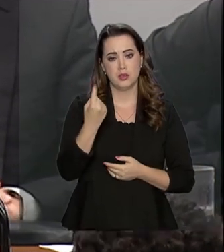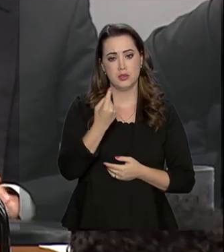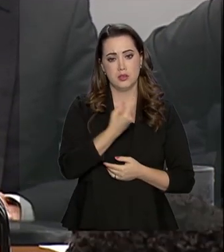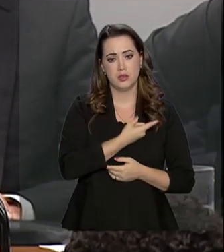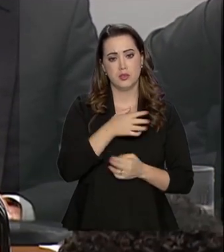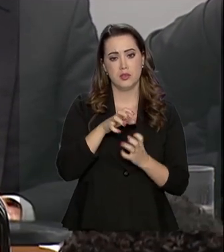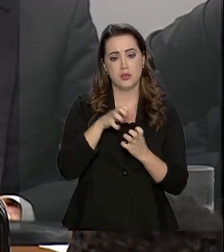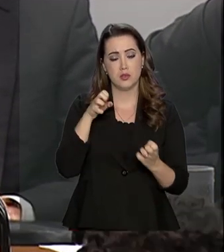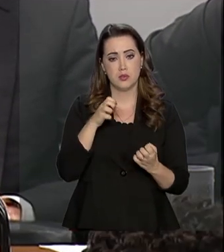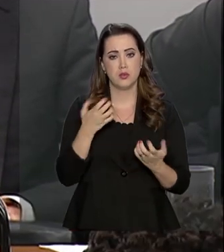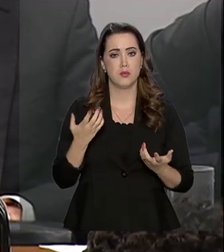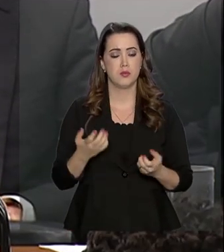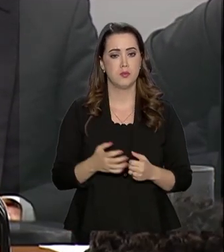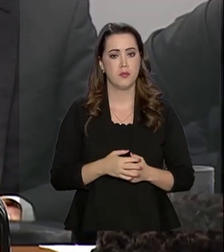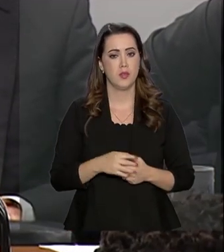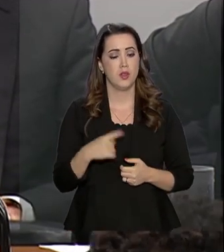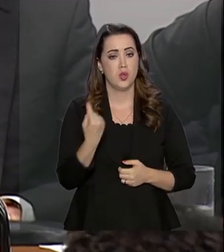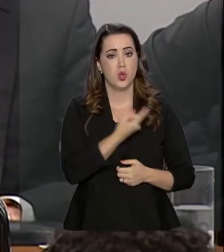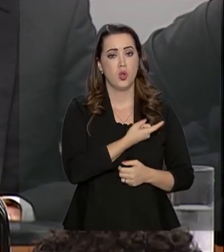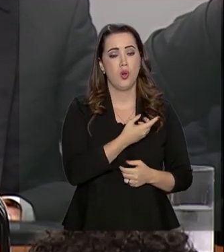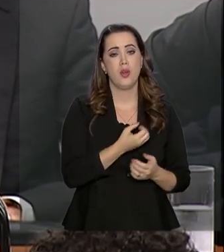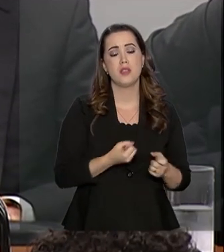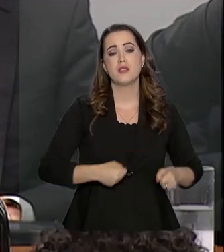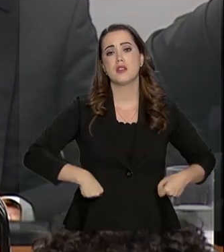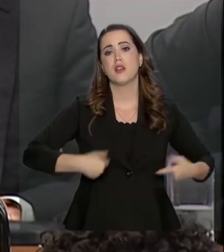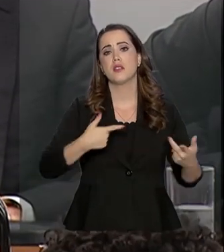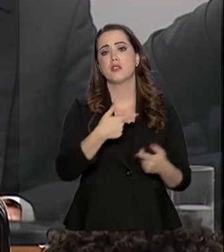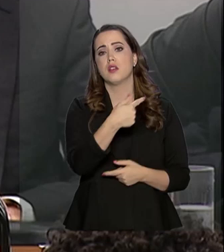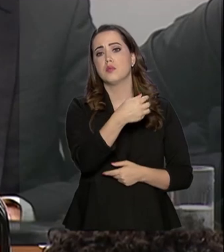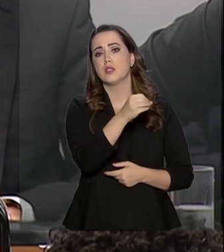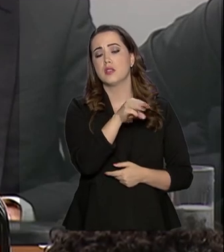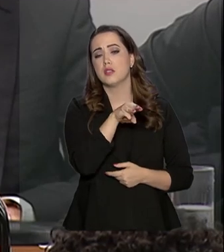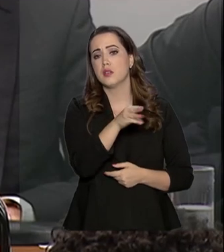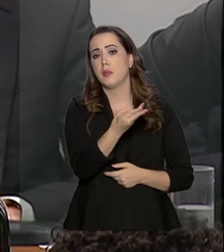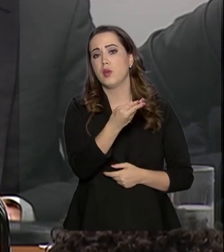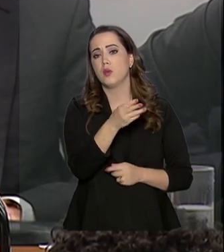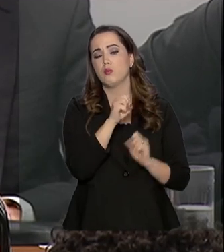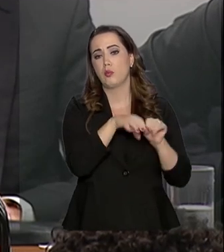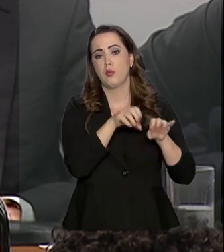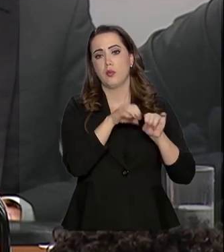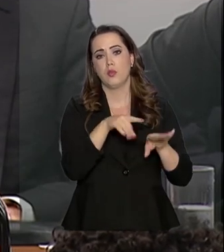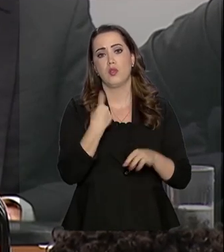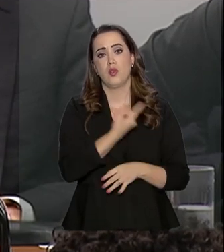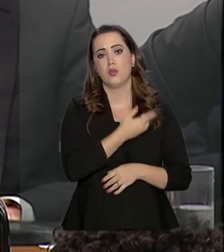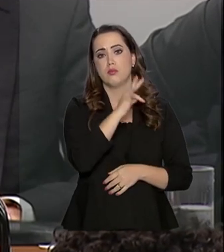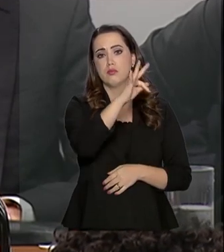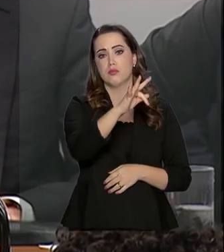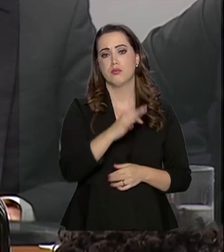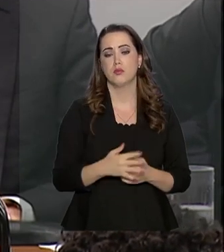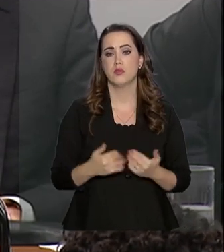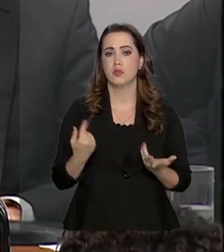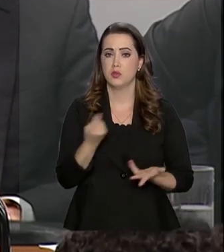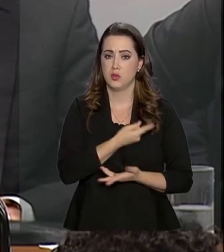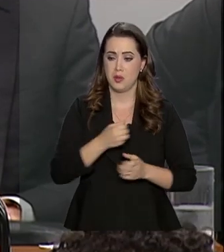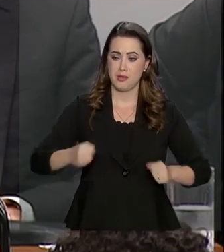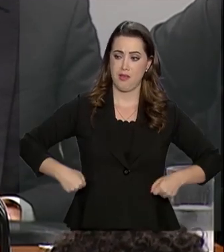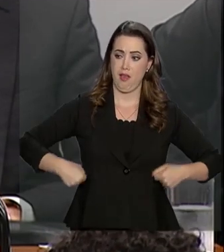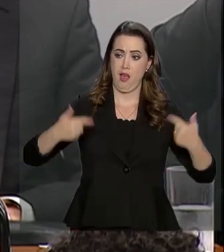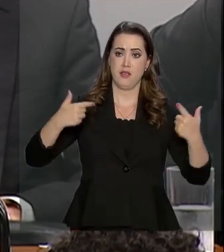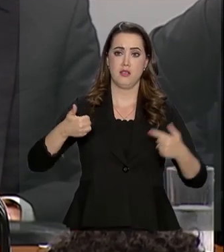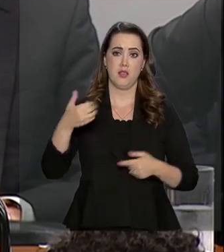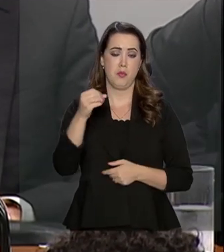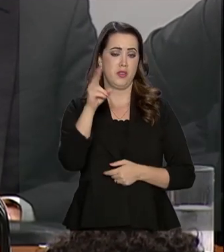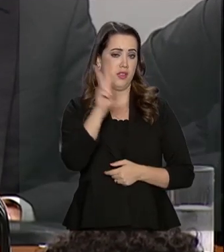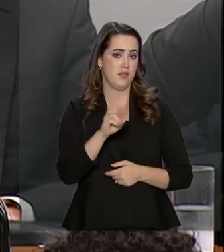idosos. E nós gastamos 70 milhões com a educação, que é o nosso futuro. Então, nós gastamos 10